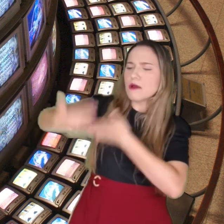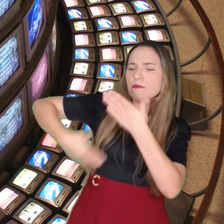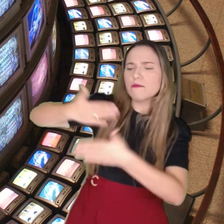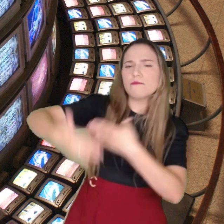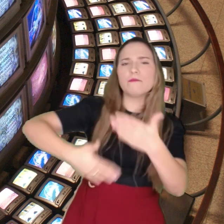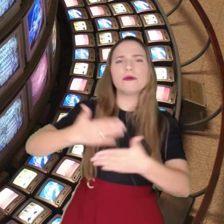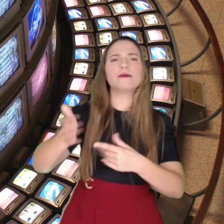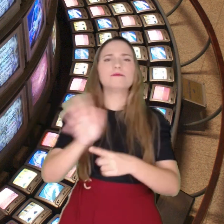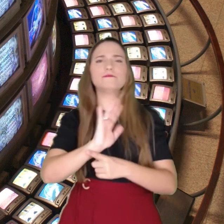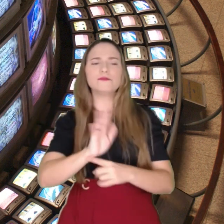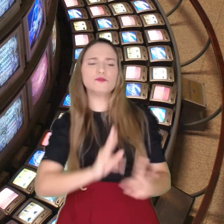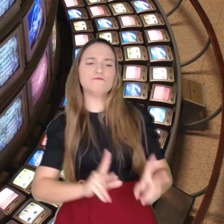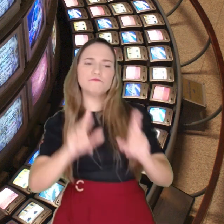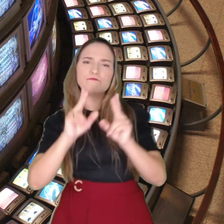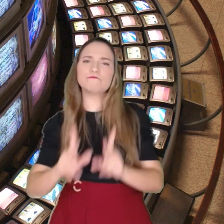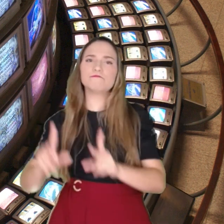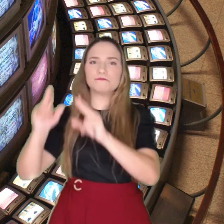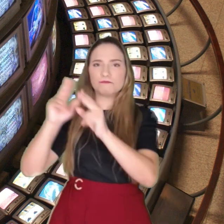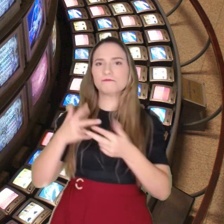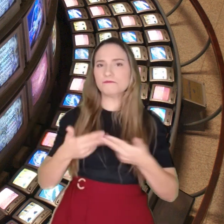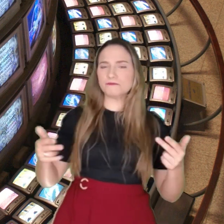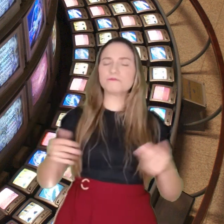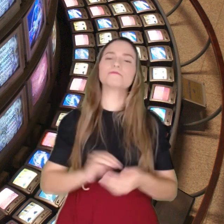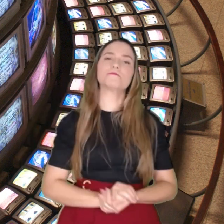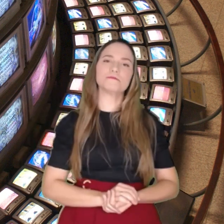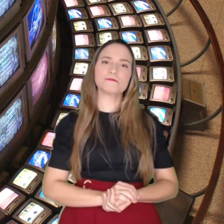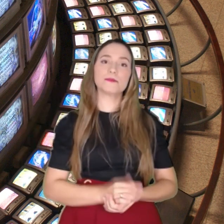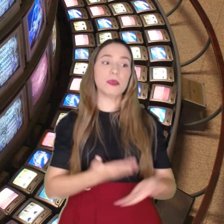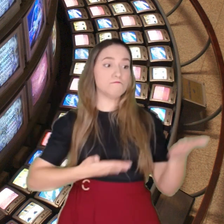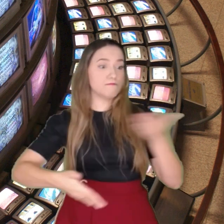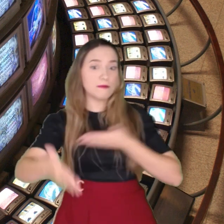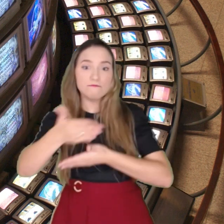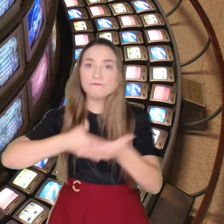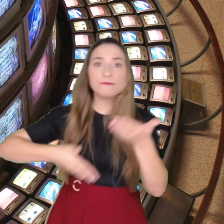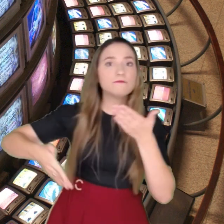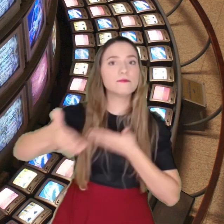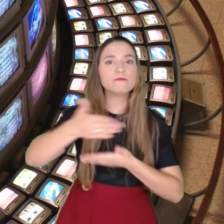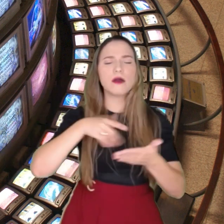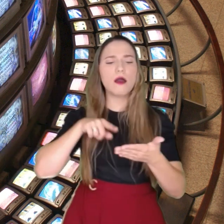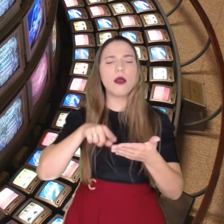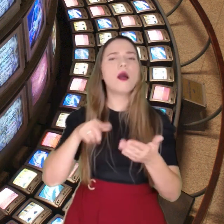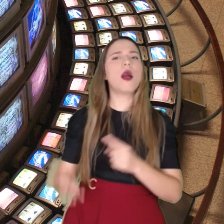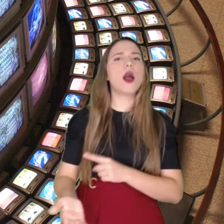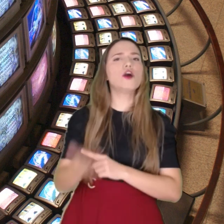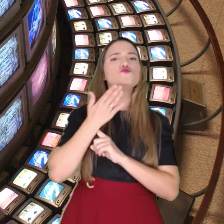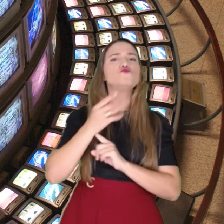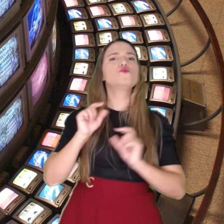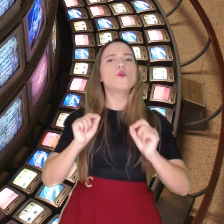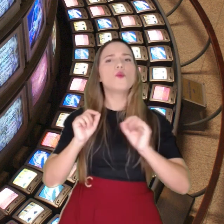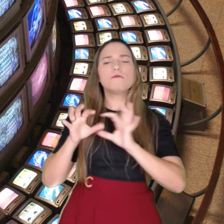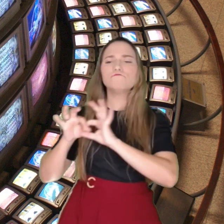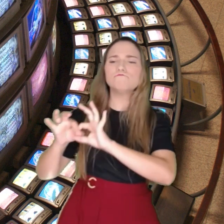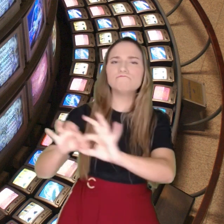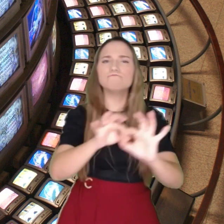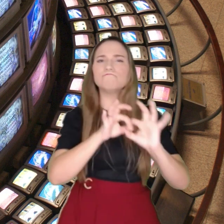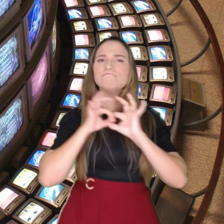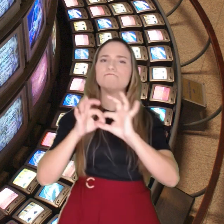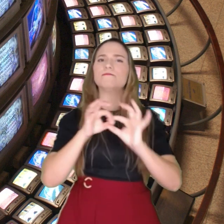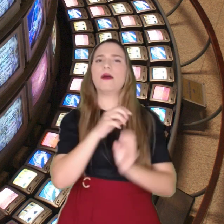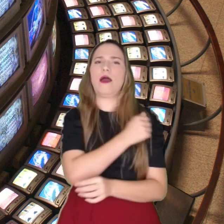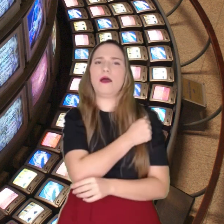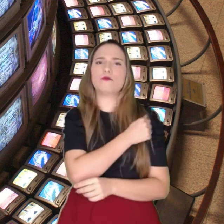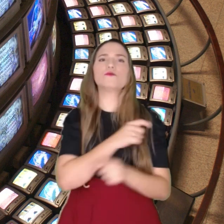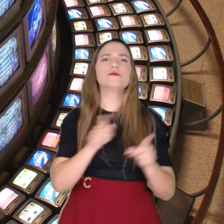até a produção e a edição. Esse envolvimento ativo aumenta o